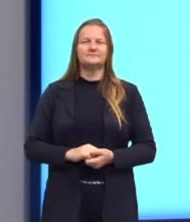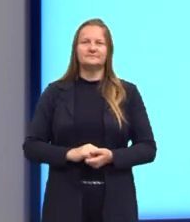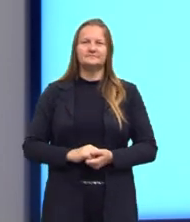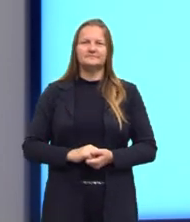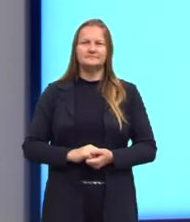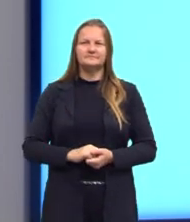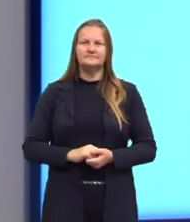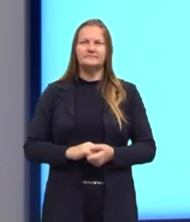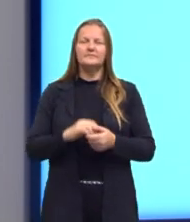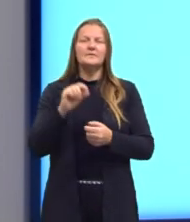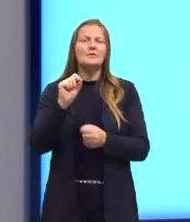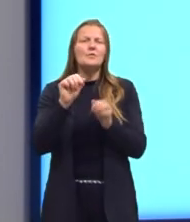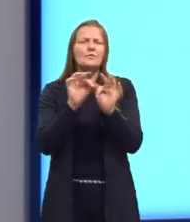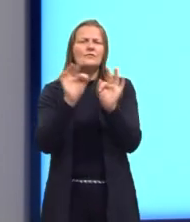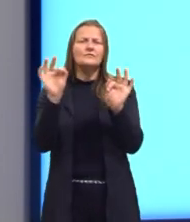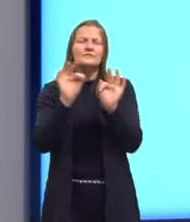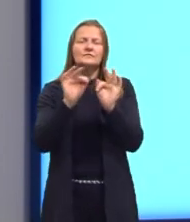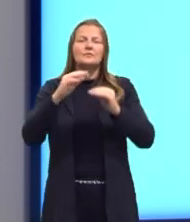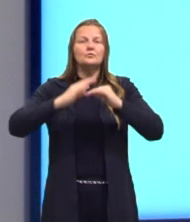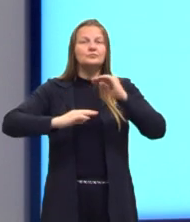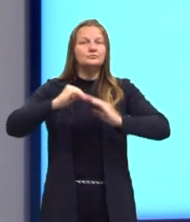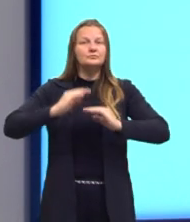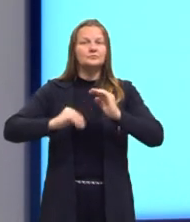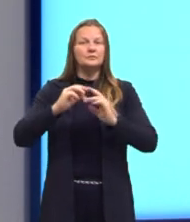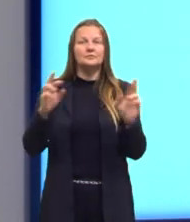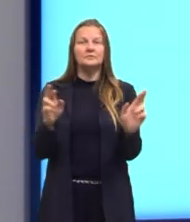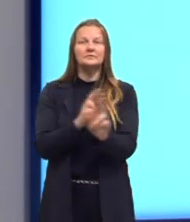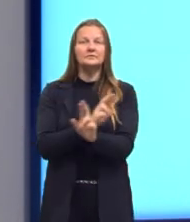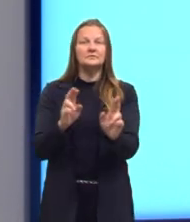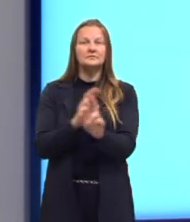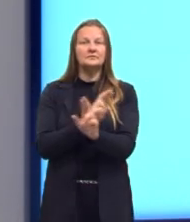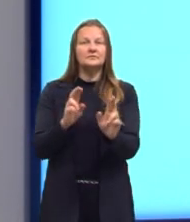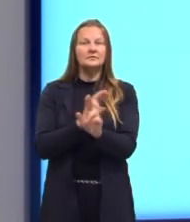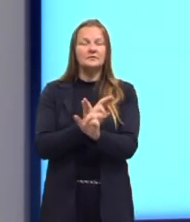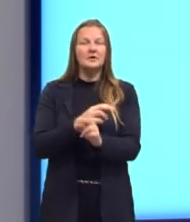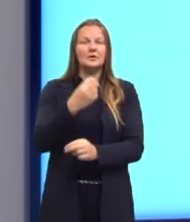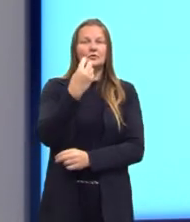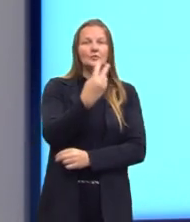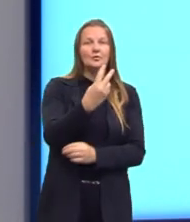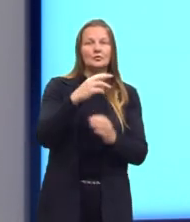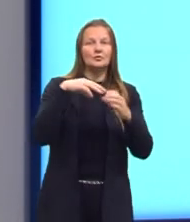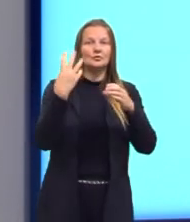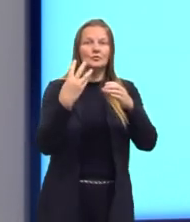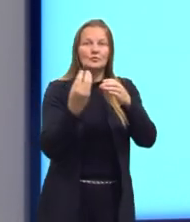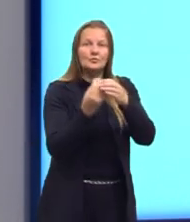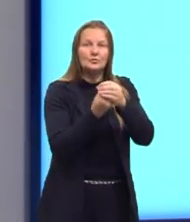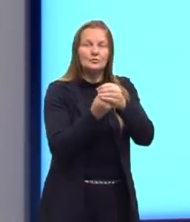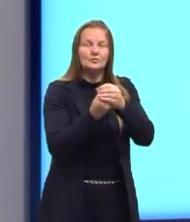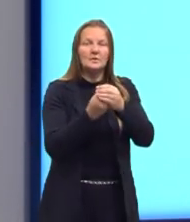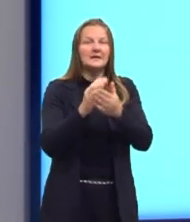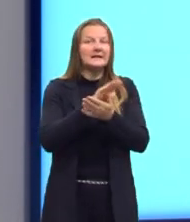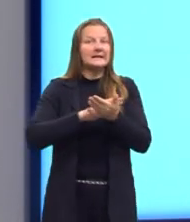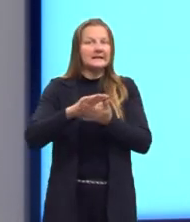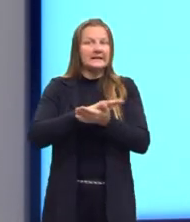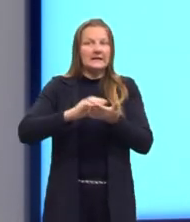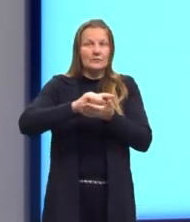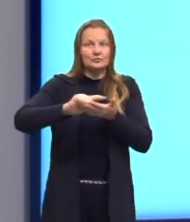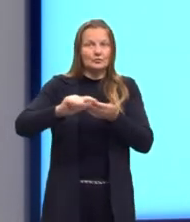Uma função é uma aplicação que relaciona os elementos de dois conjuntos não vazios.